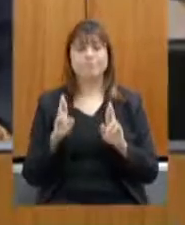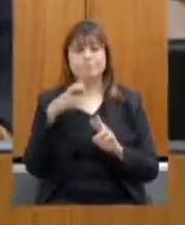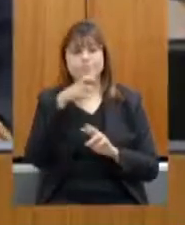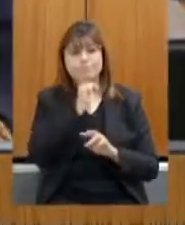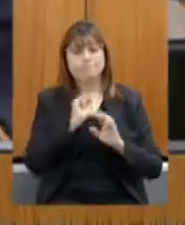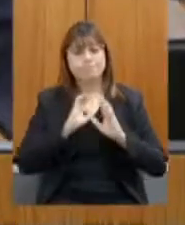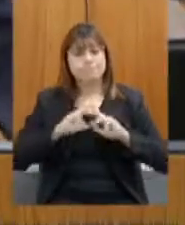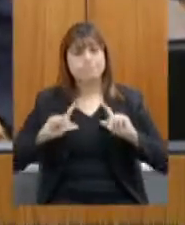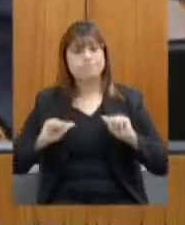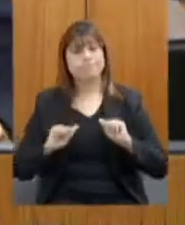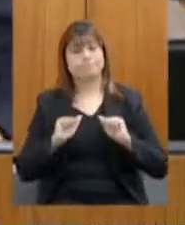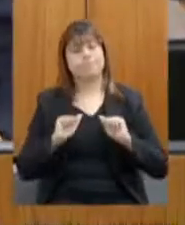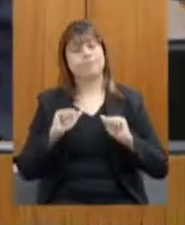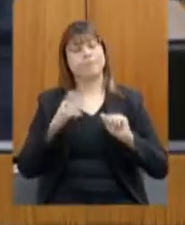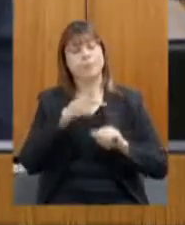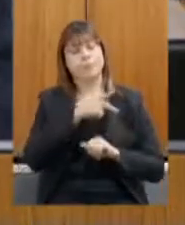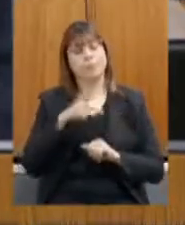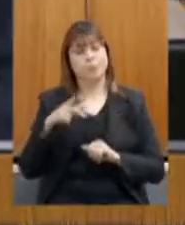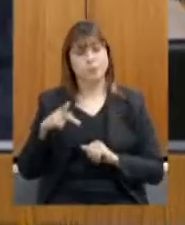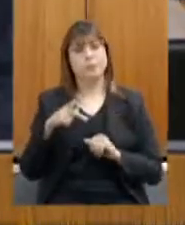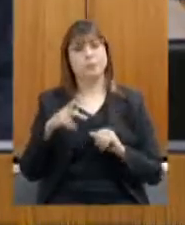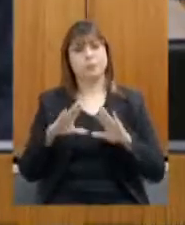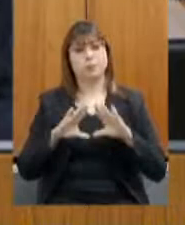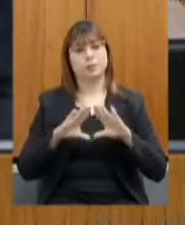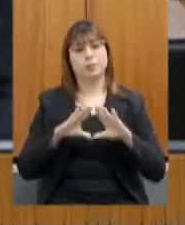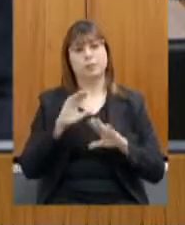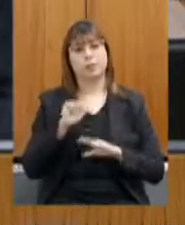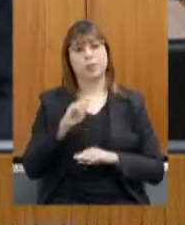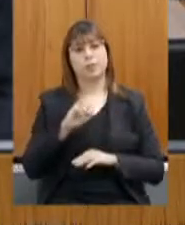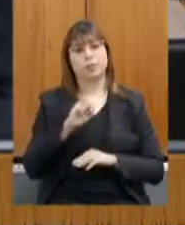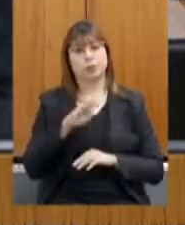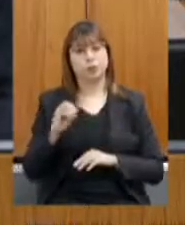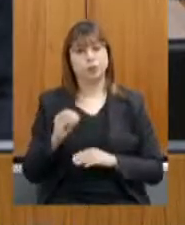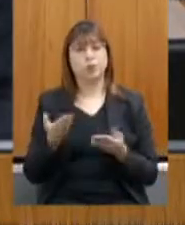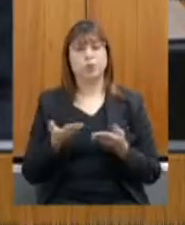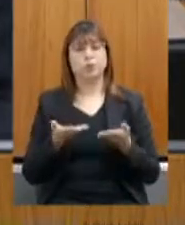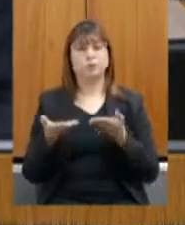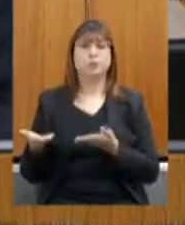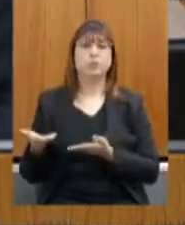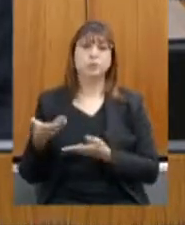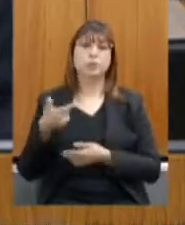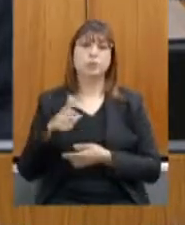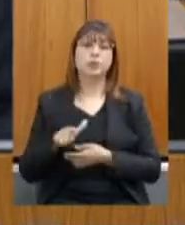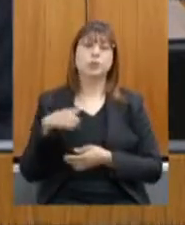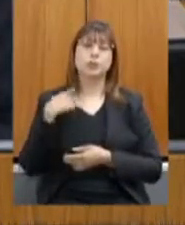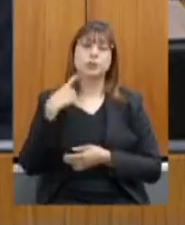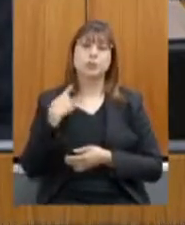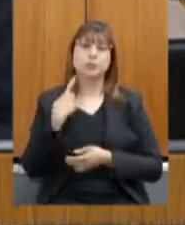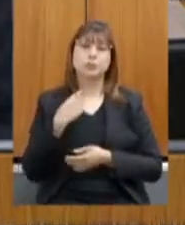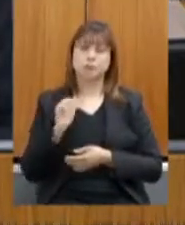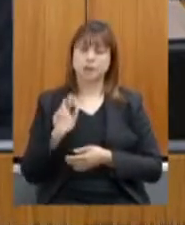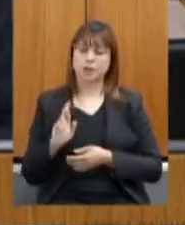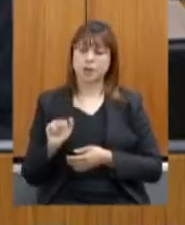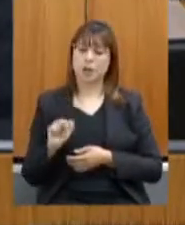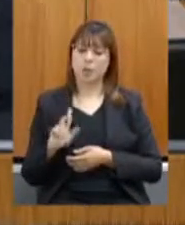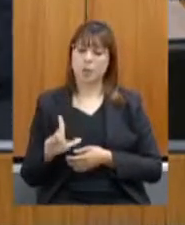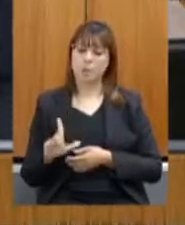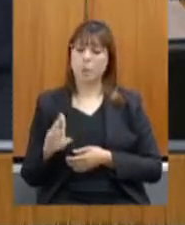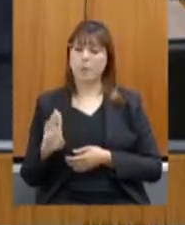Patrus e para fazer uso da palavra o próximo deputado deputado Raul Belen